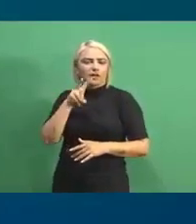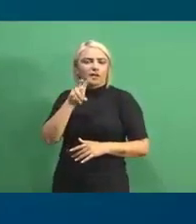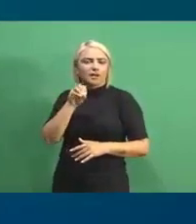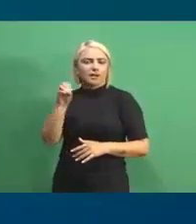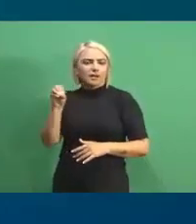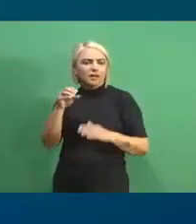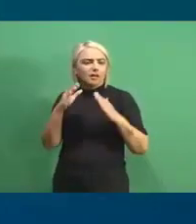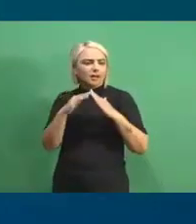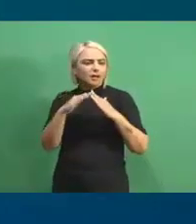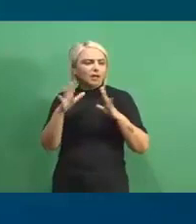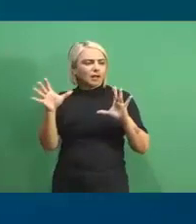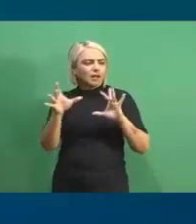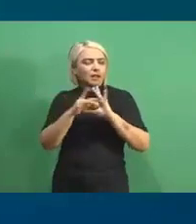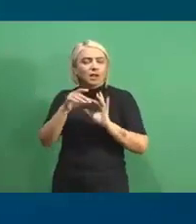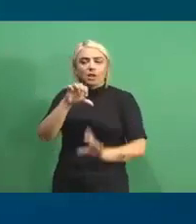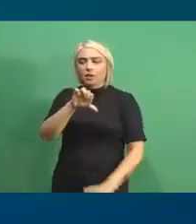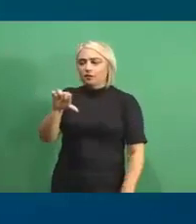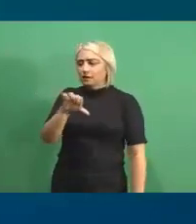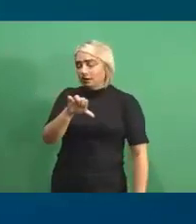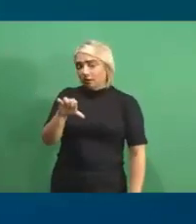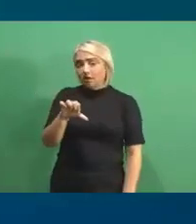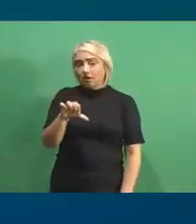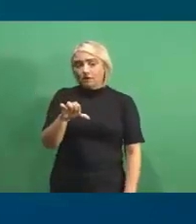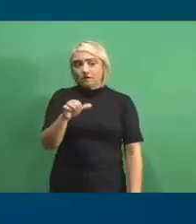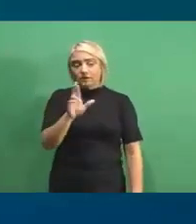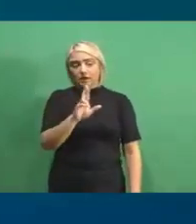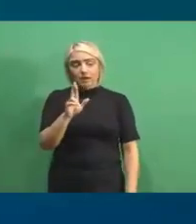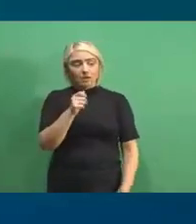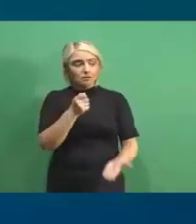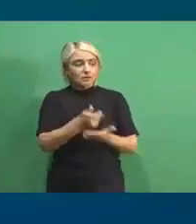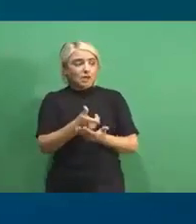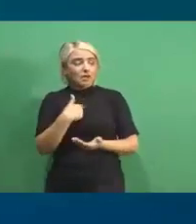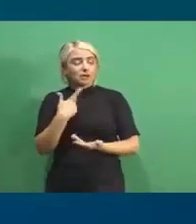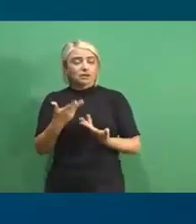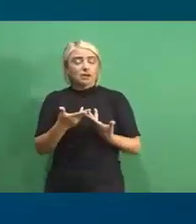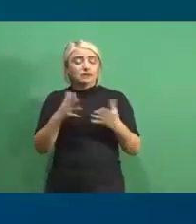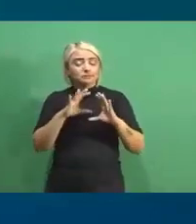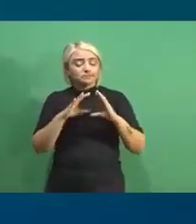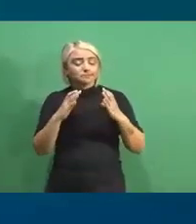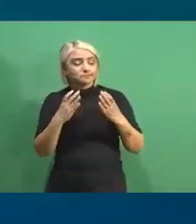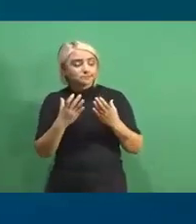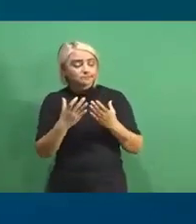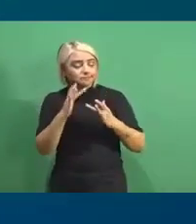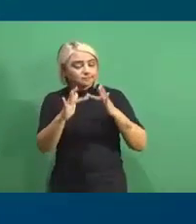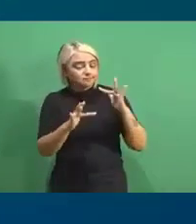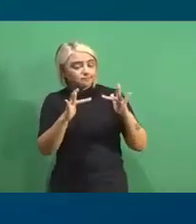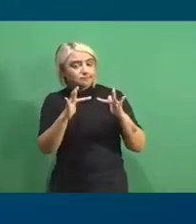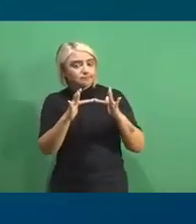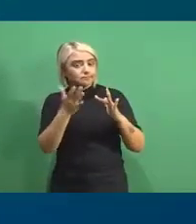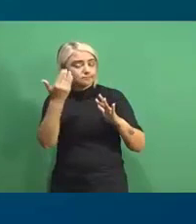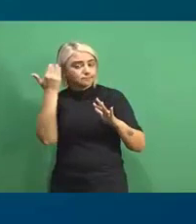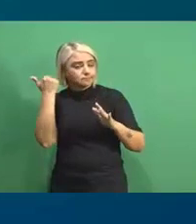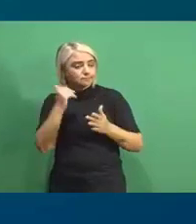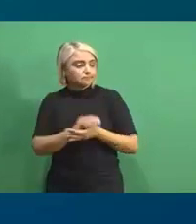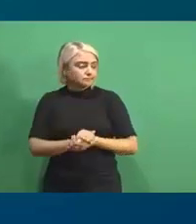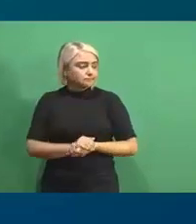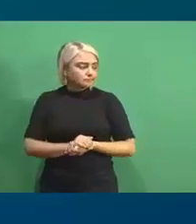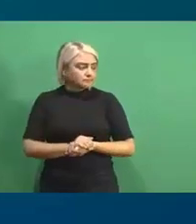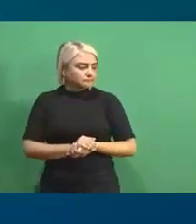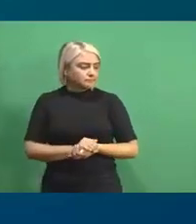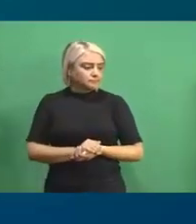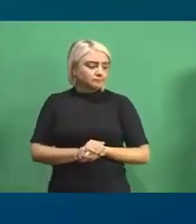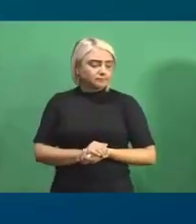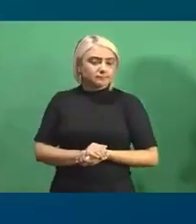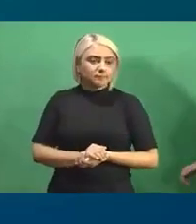em casa, facilmente, por R$99. Então, essa questão da conectividade, ela ficou um pouco mais para o Só